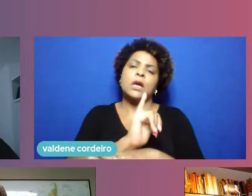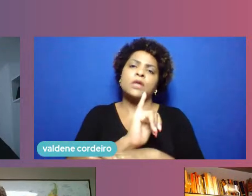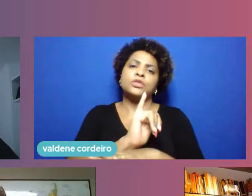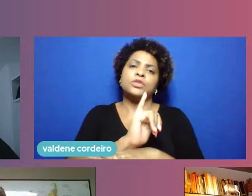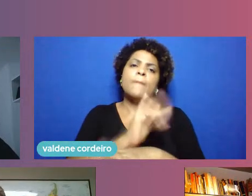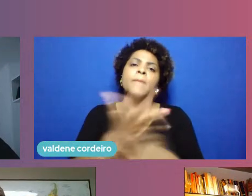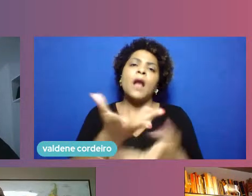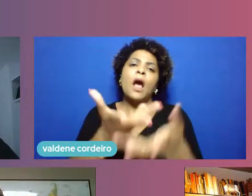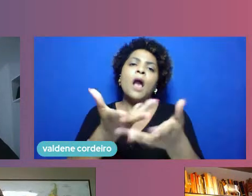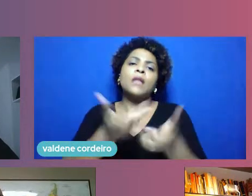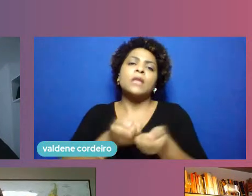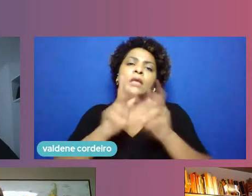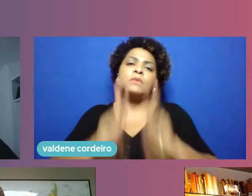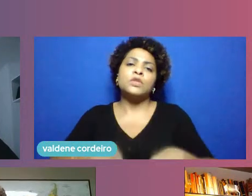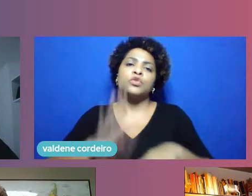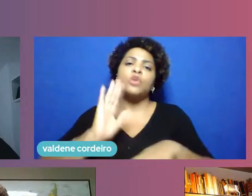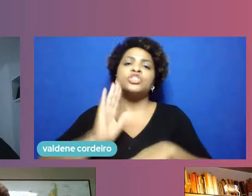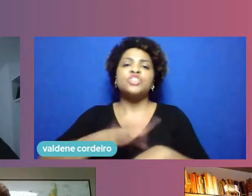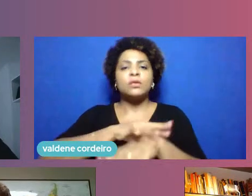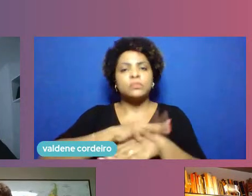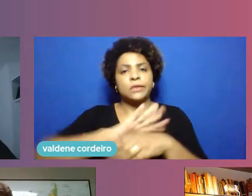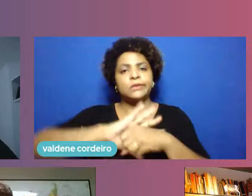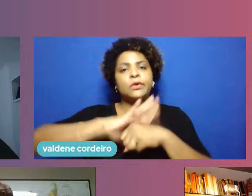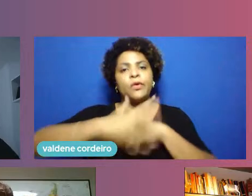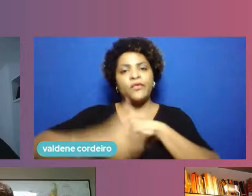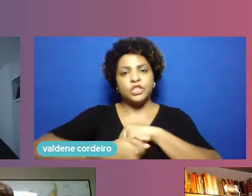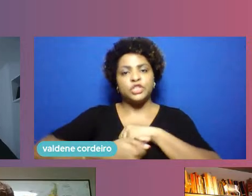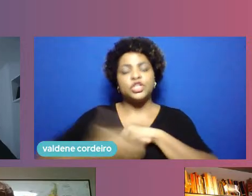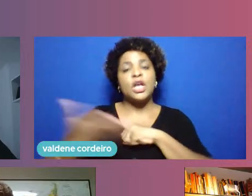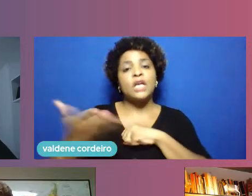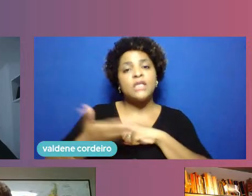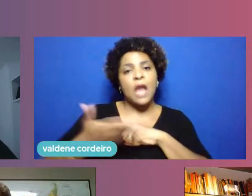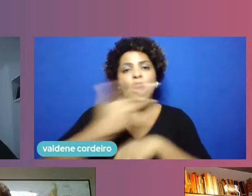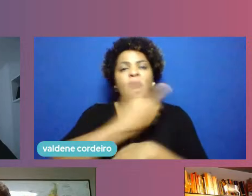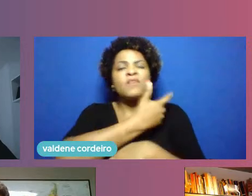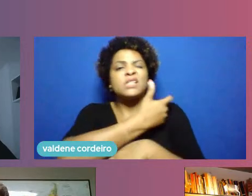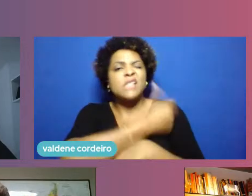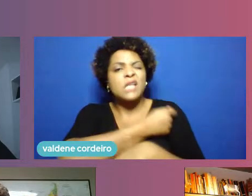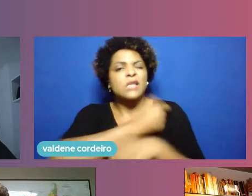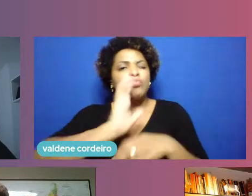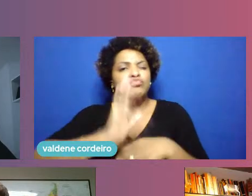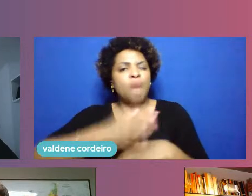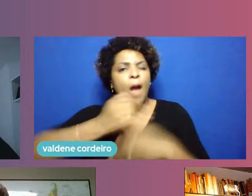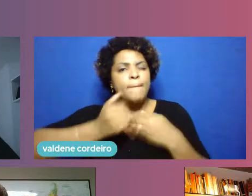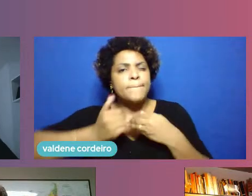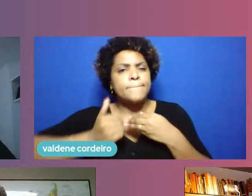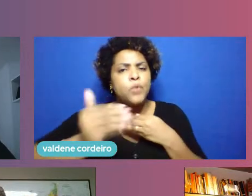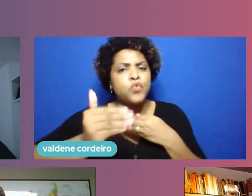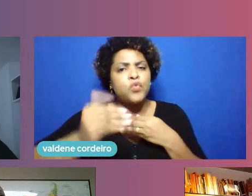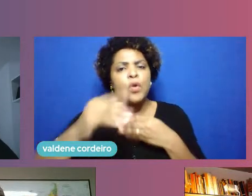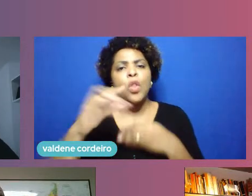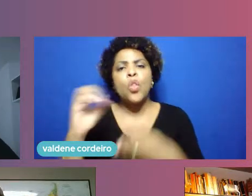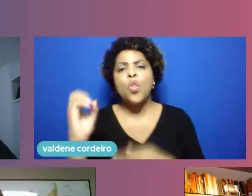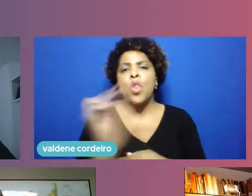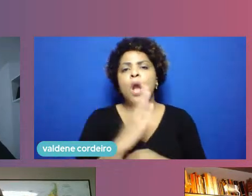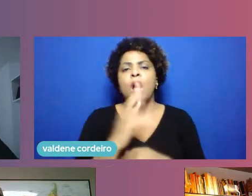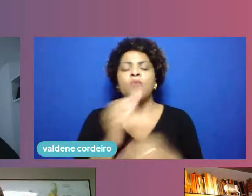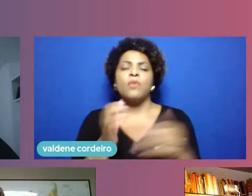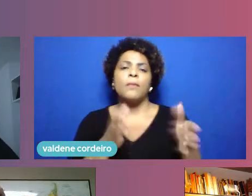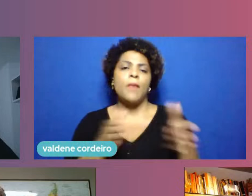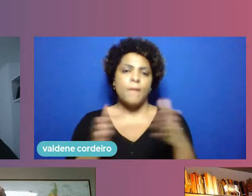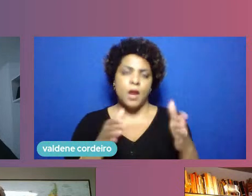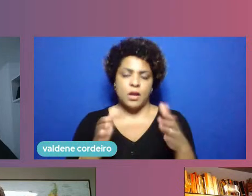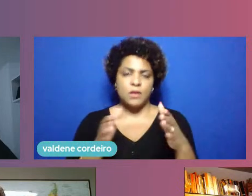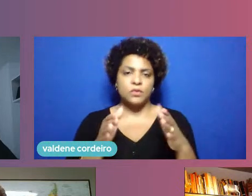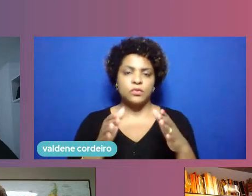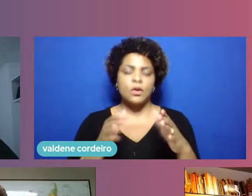e agora, com o avanço da vacinação, a gente vê agora um novo momento, e o momento agora passa a ser a